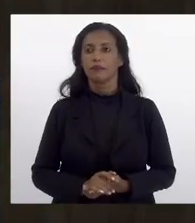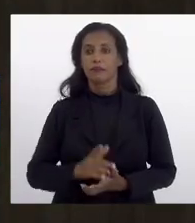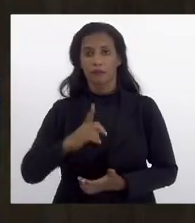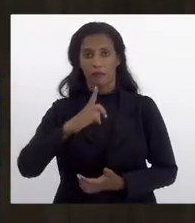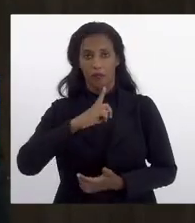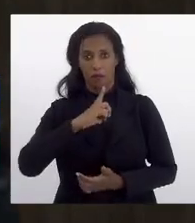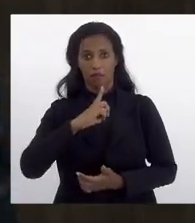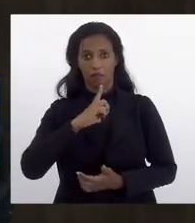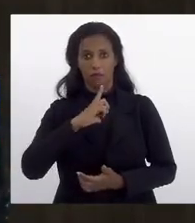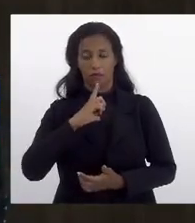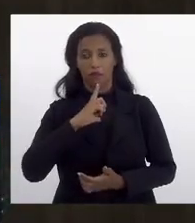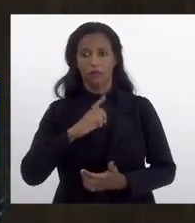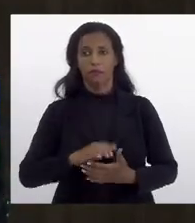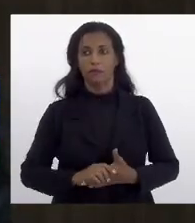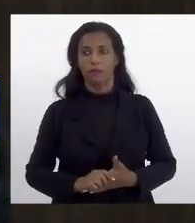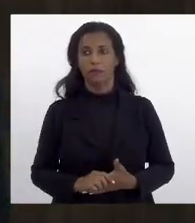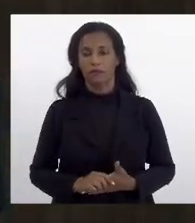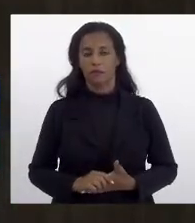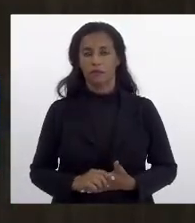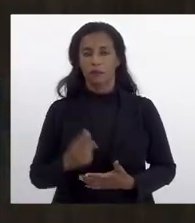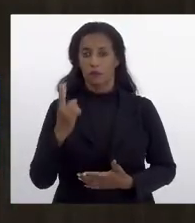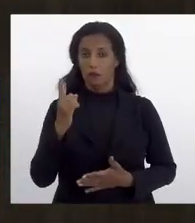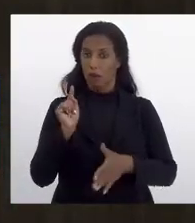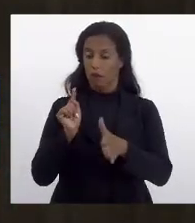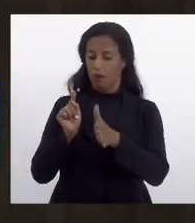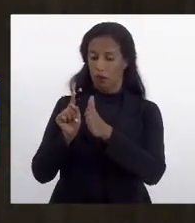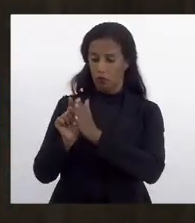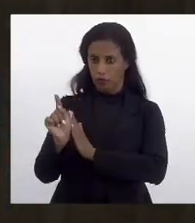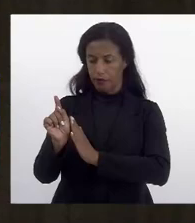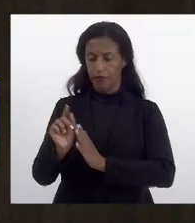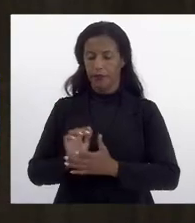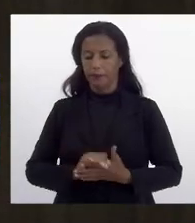uma pergunta a fazer.